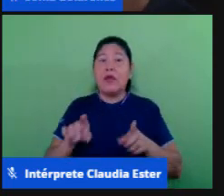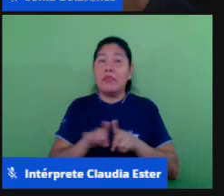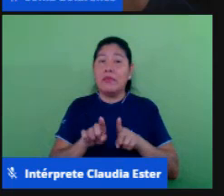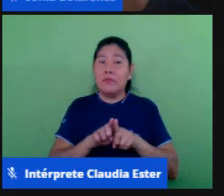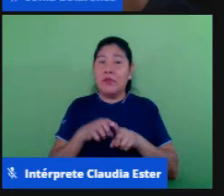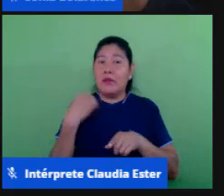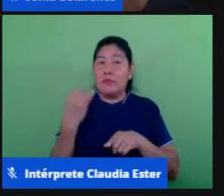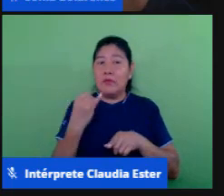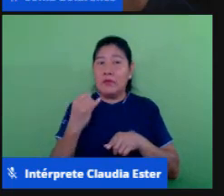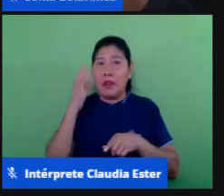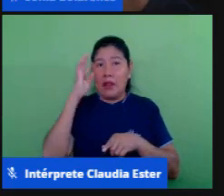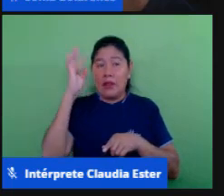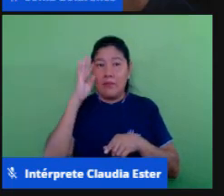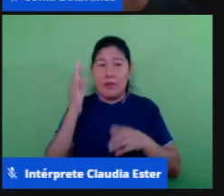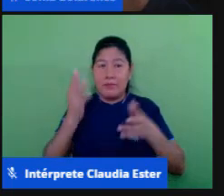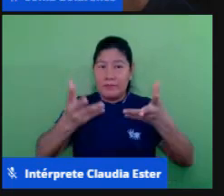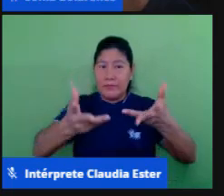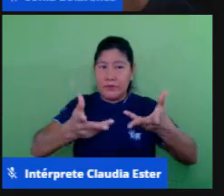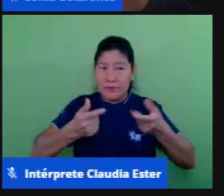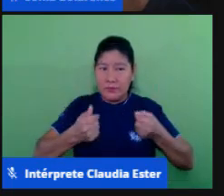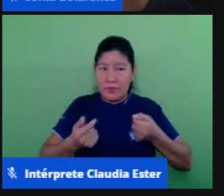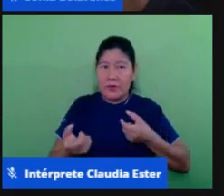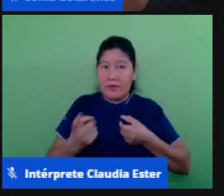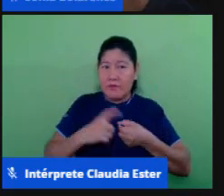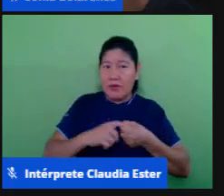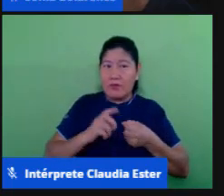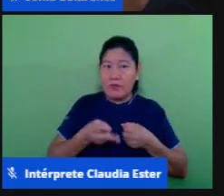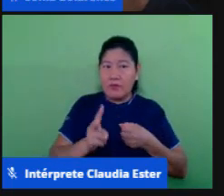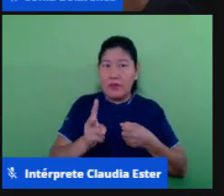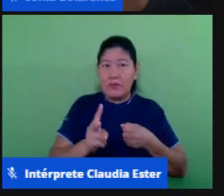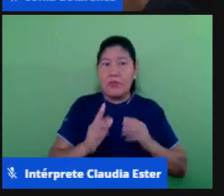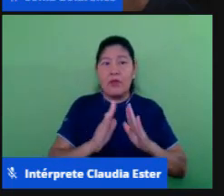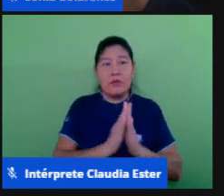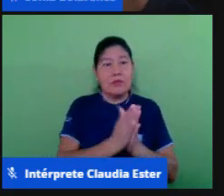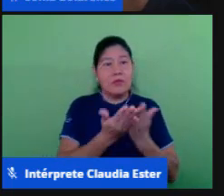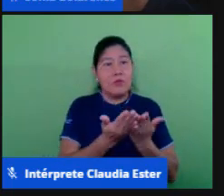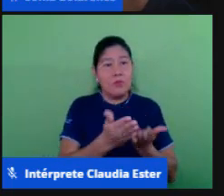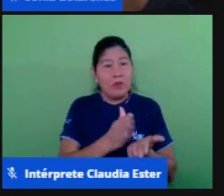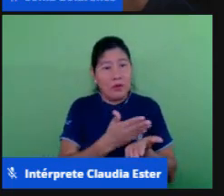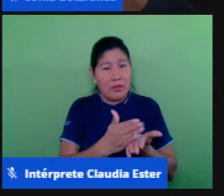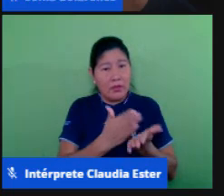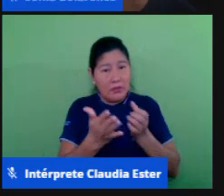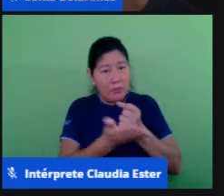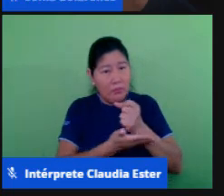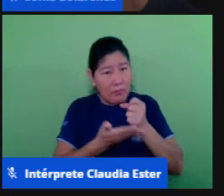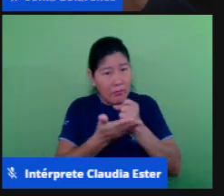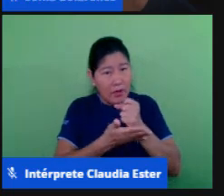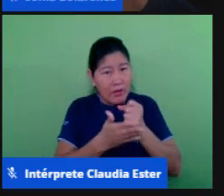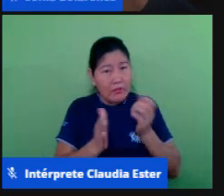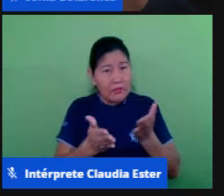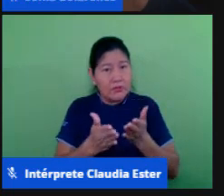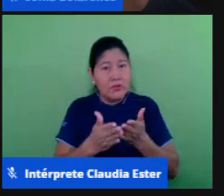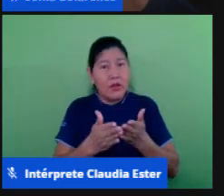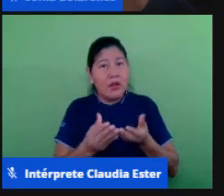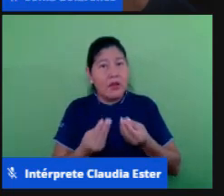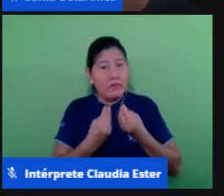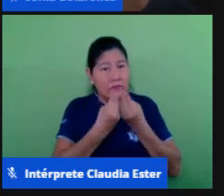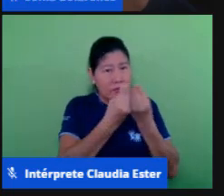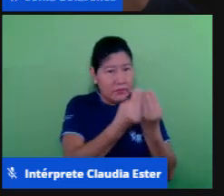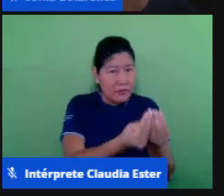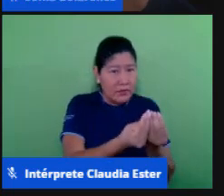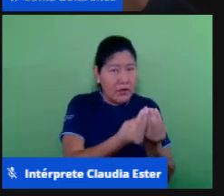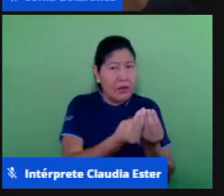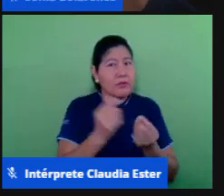acompanhamento dessa aprendizagem o caderno base tá aí né já o diagnóstico caderno base um